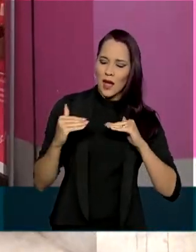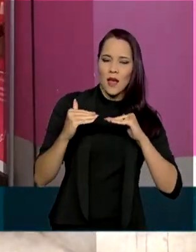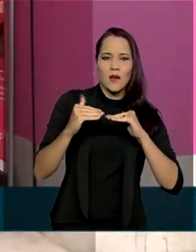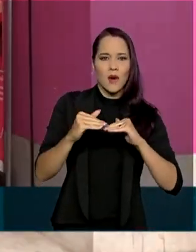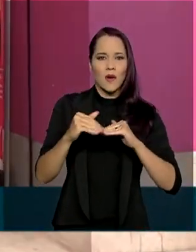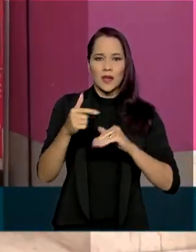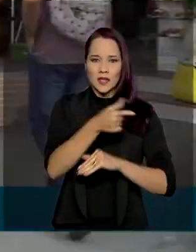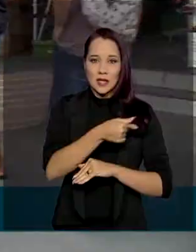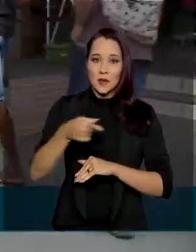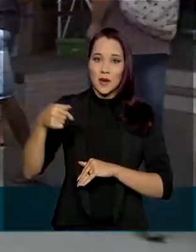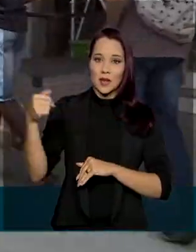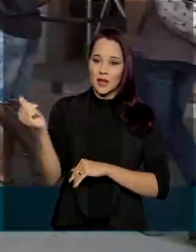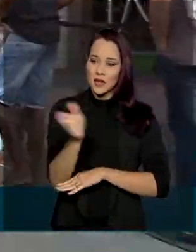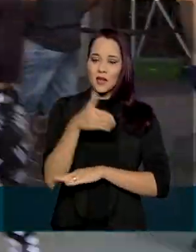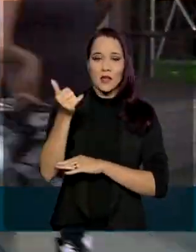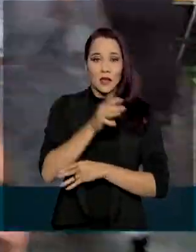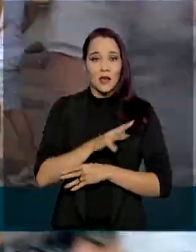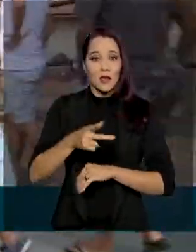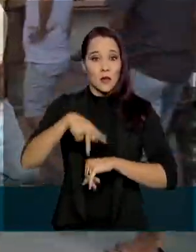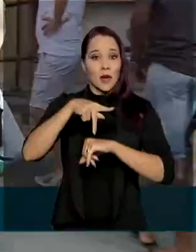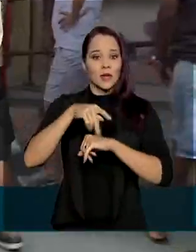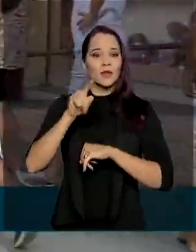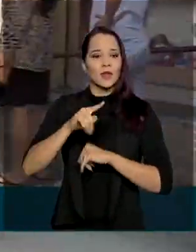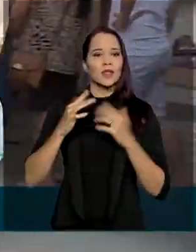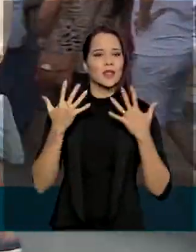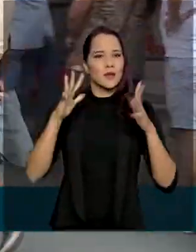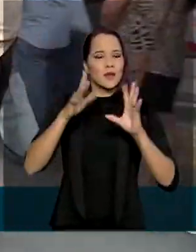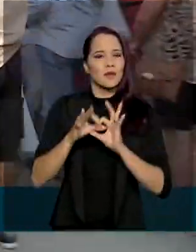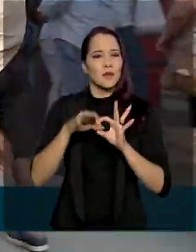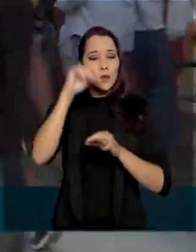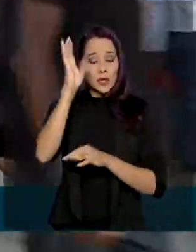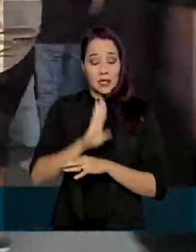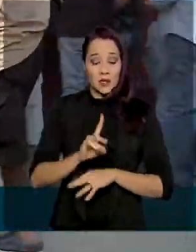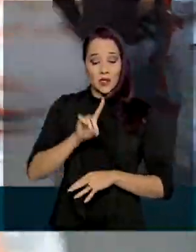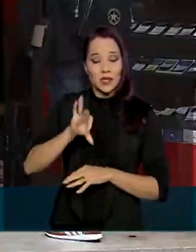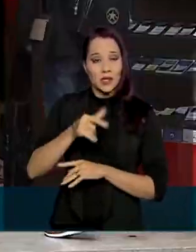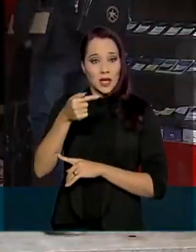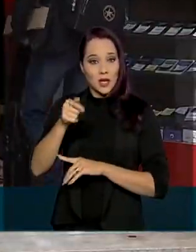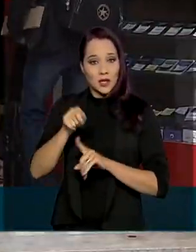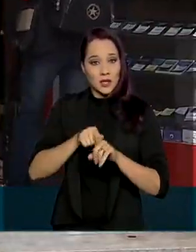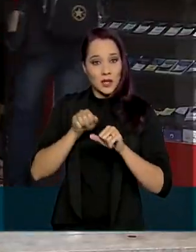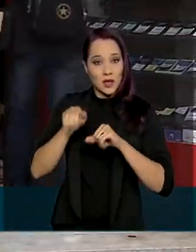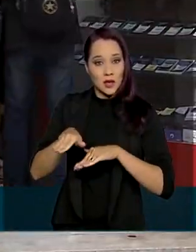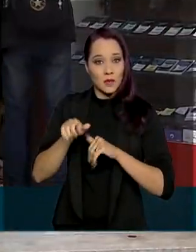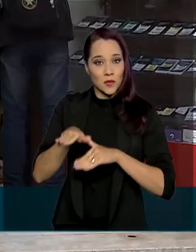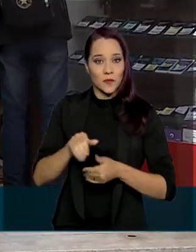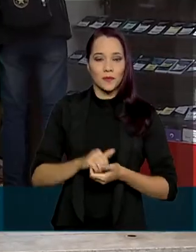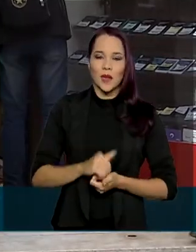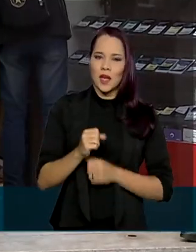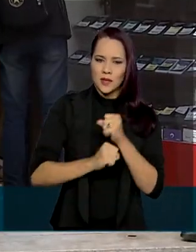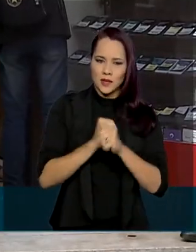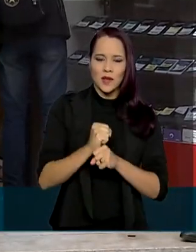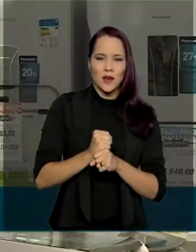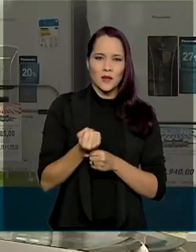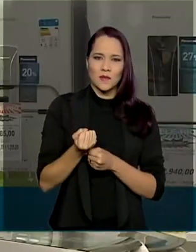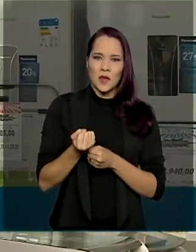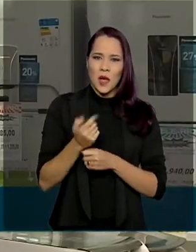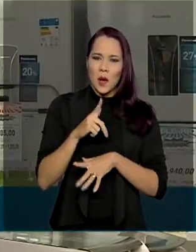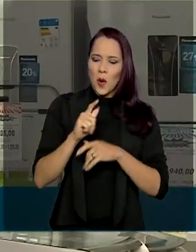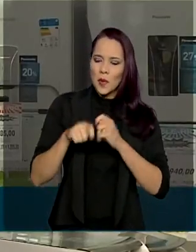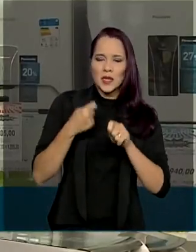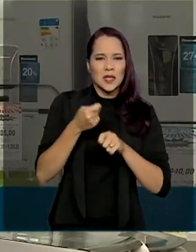Pátria, quando é celebrada a Independência do Brasil, dia 7 de setembro. Este ano, pequeno e médio